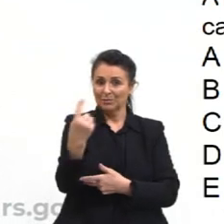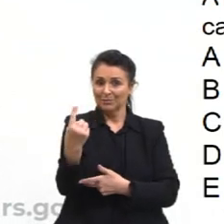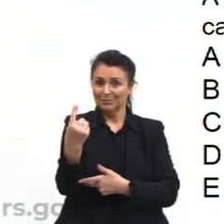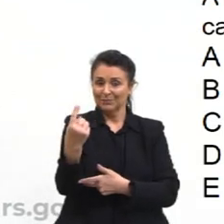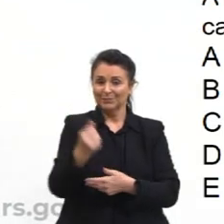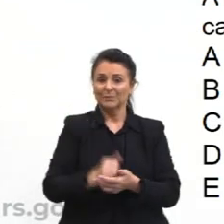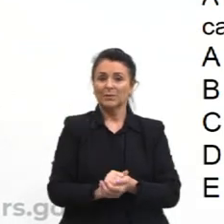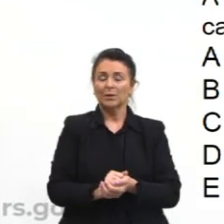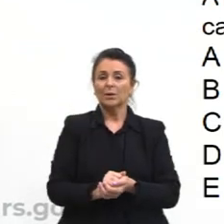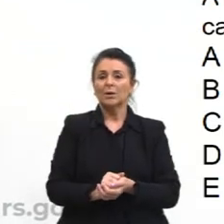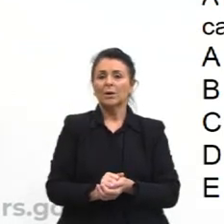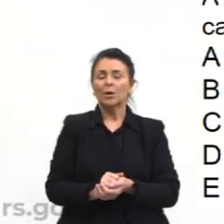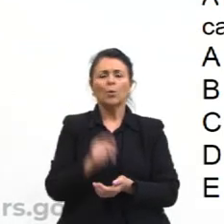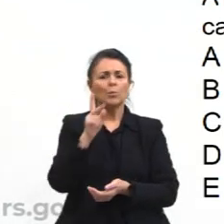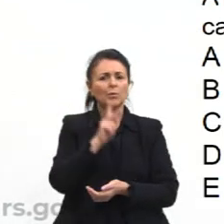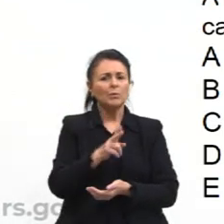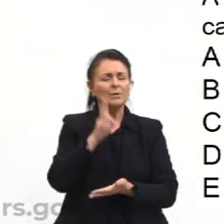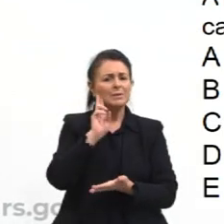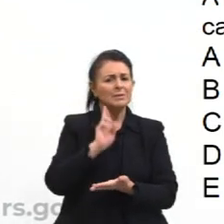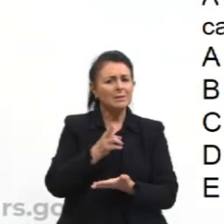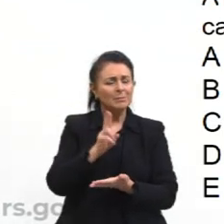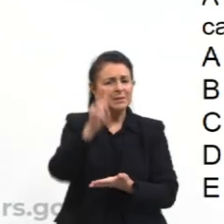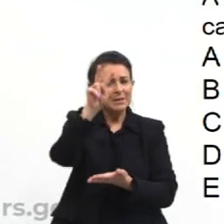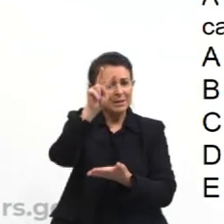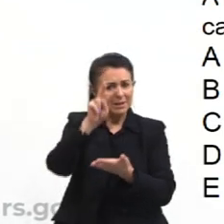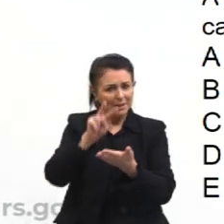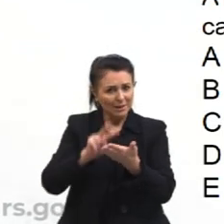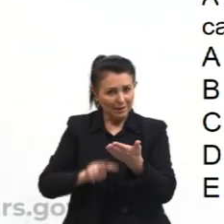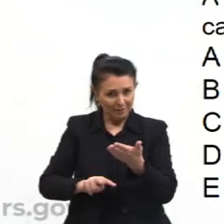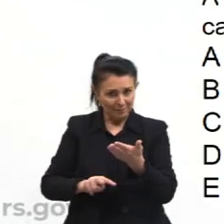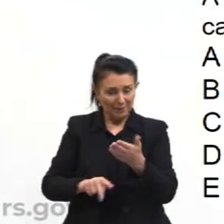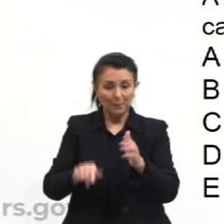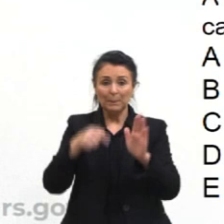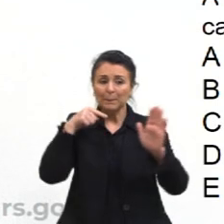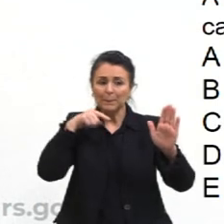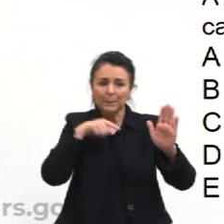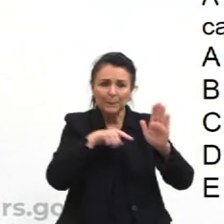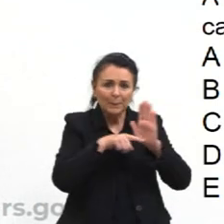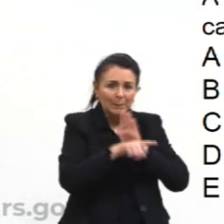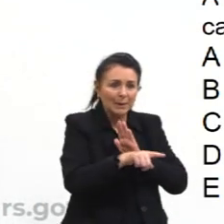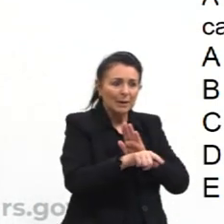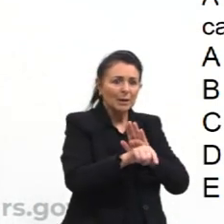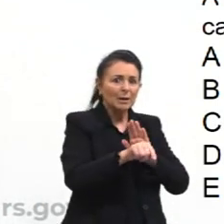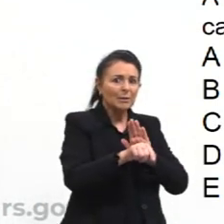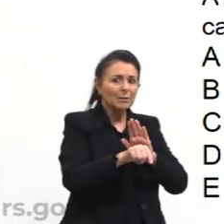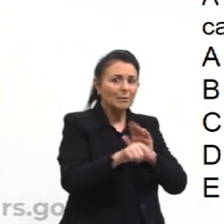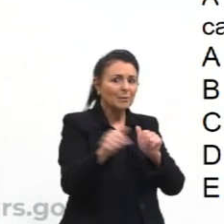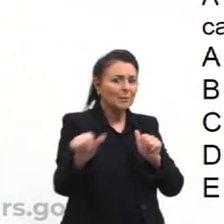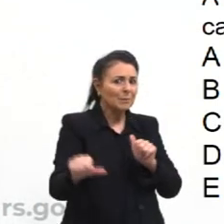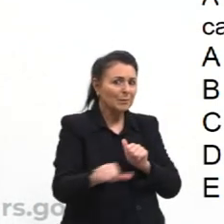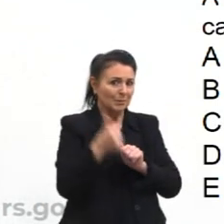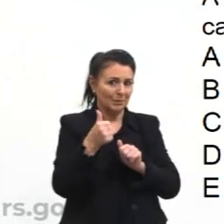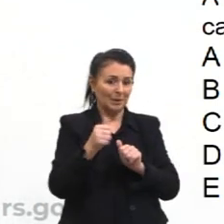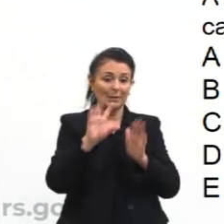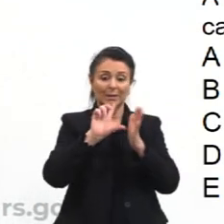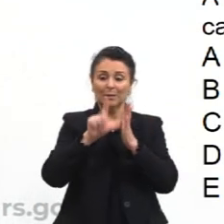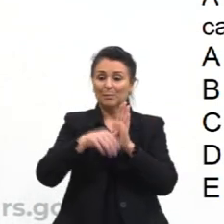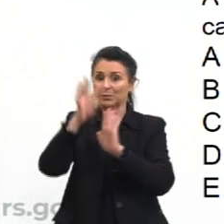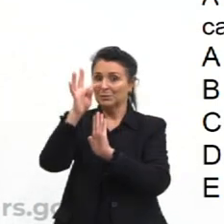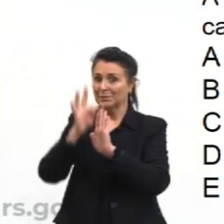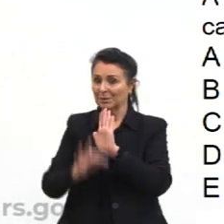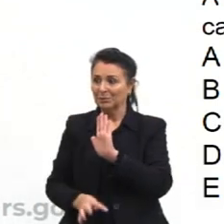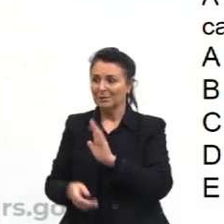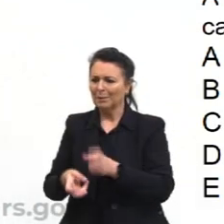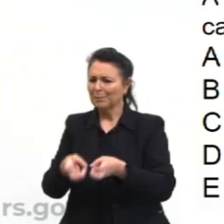E eu sempre gosto de ler primeiro o enunciado e depois o texto para a gente ver o que a gente tem que pesquisar no texto, tá pessoal? Então,